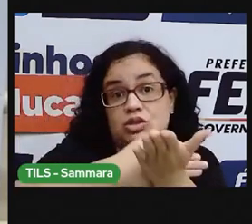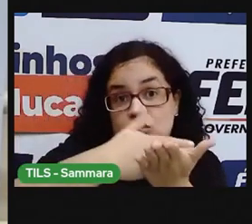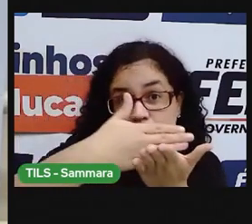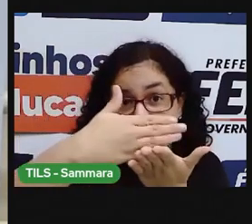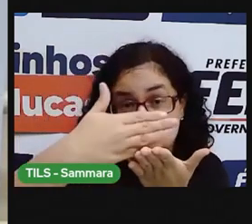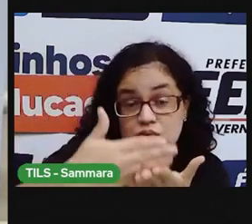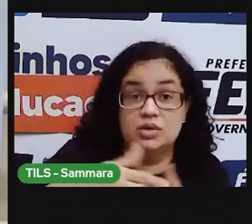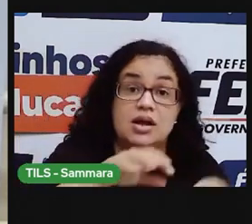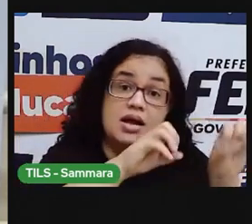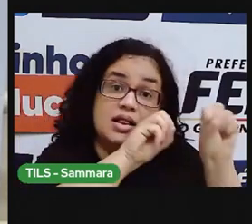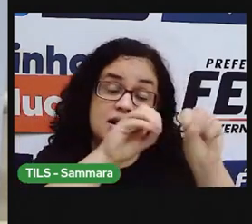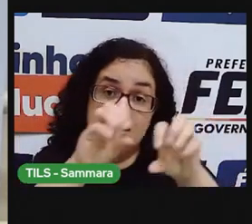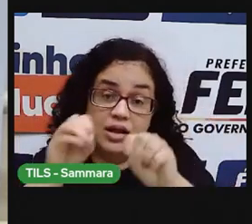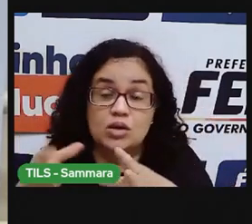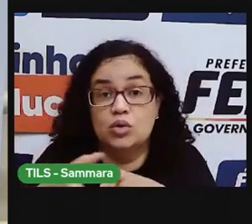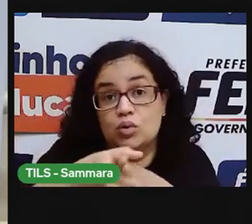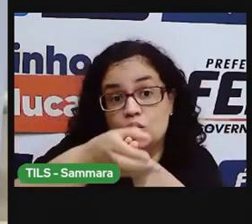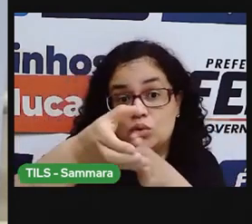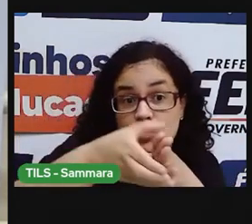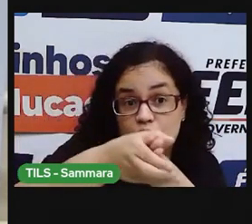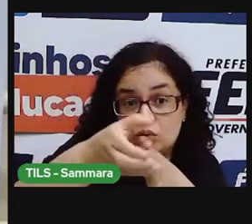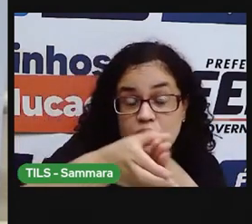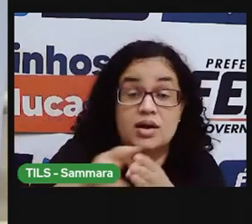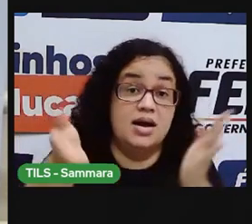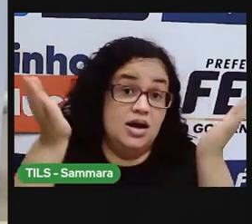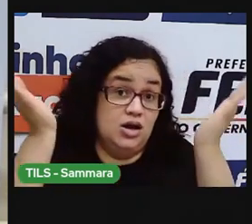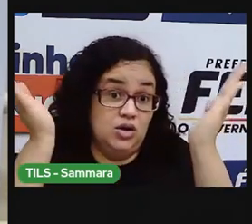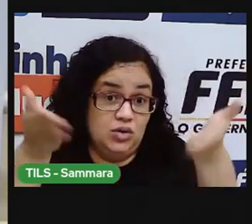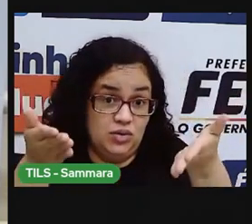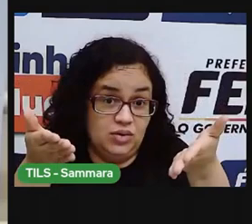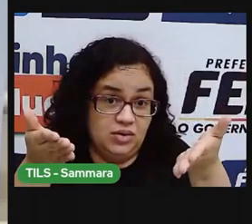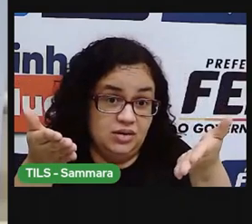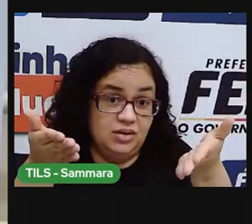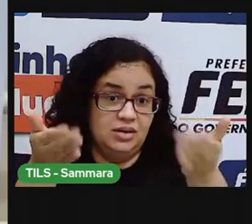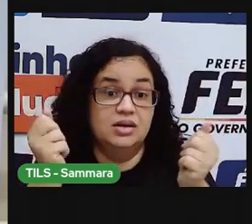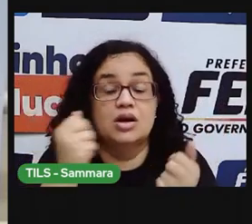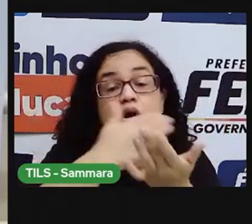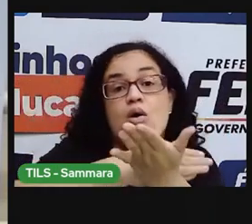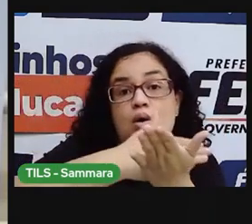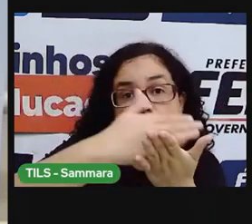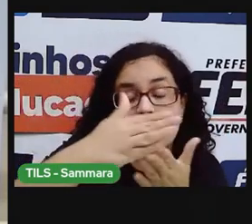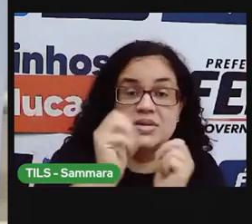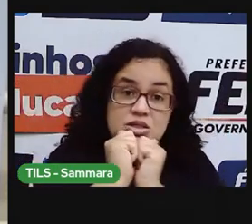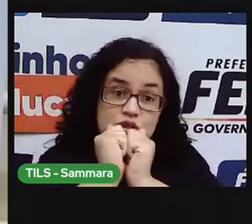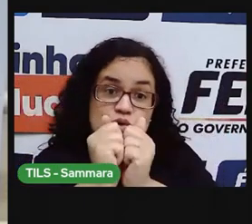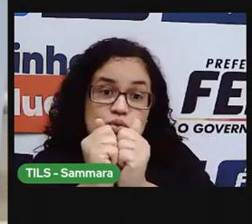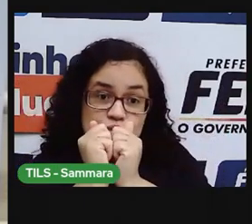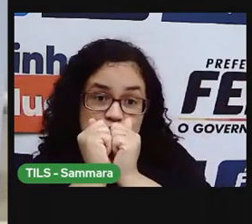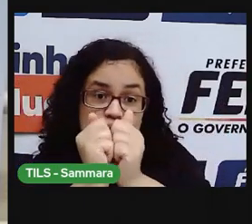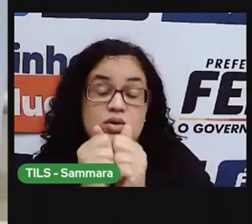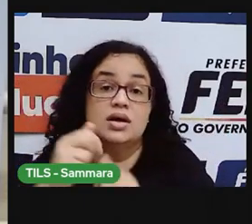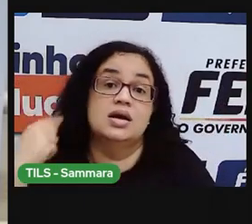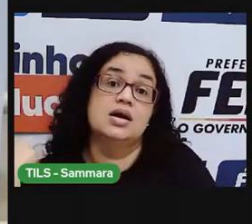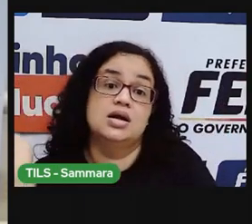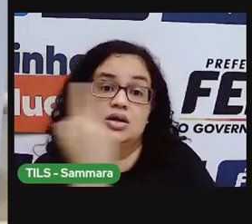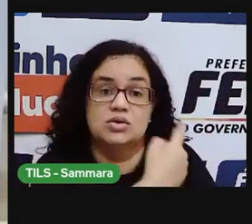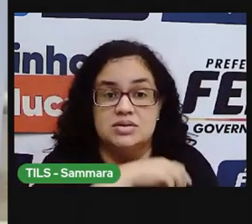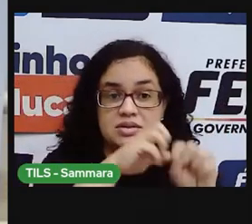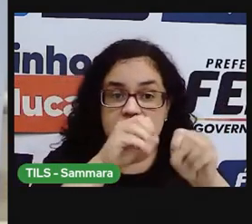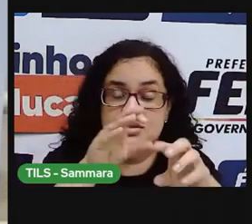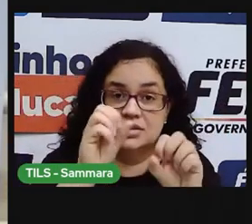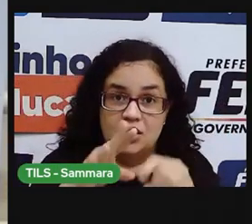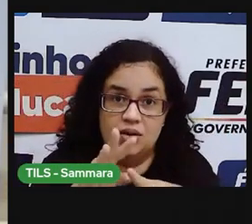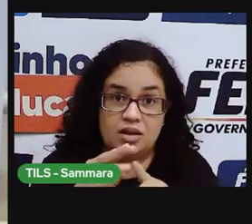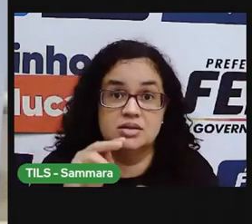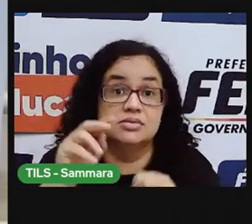iniciarmos as nossas orientações e a partir de agora você começar a acompanhar as nossas aulas